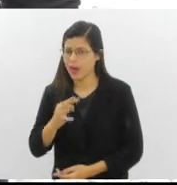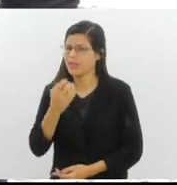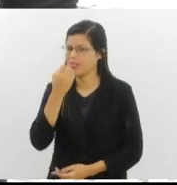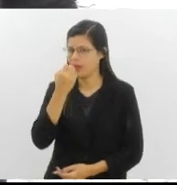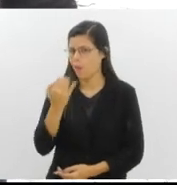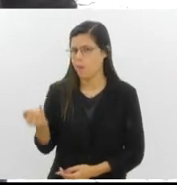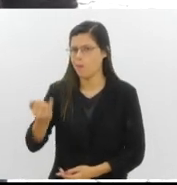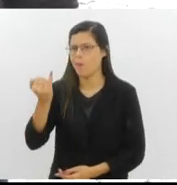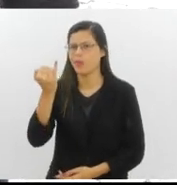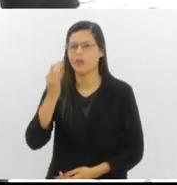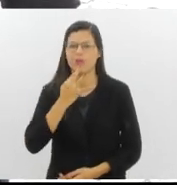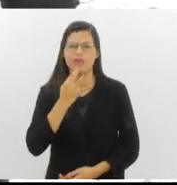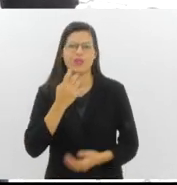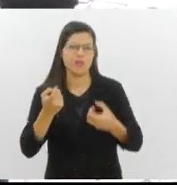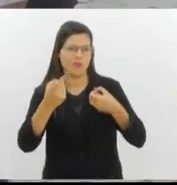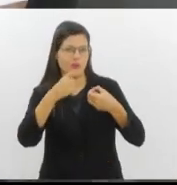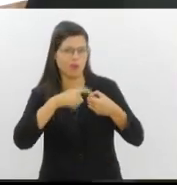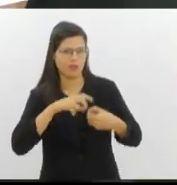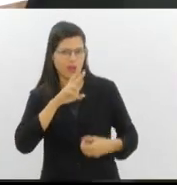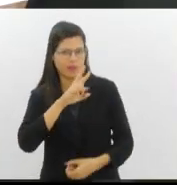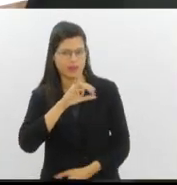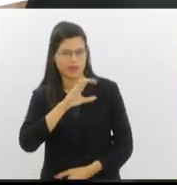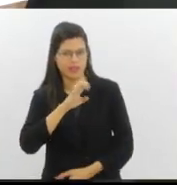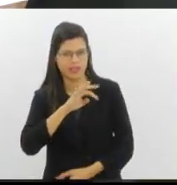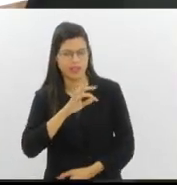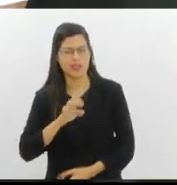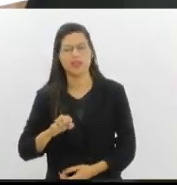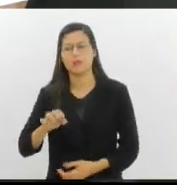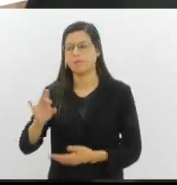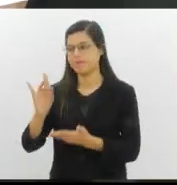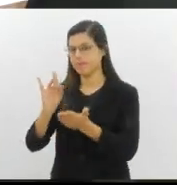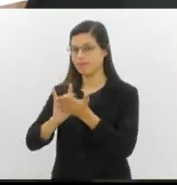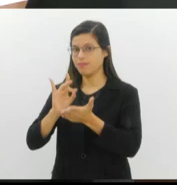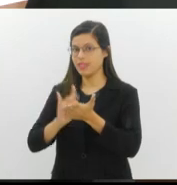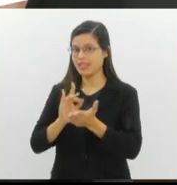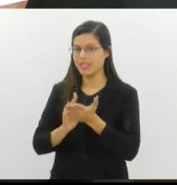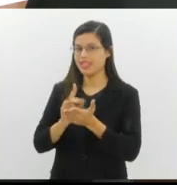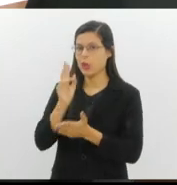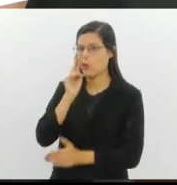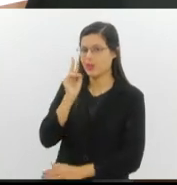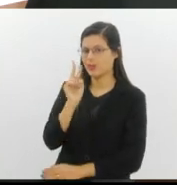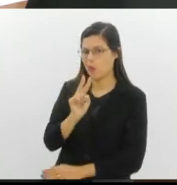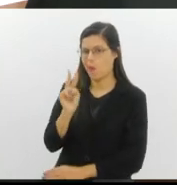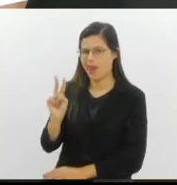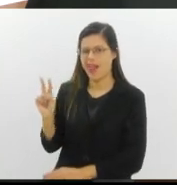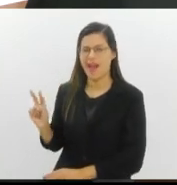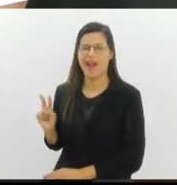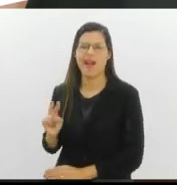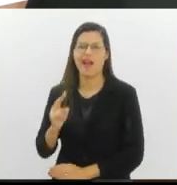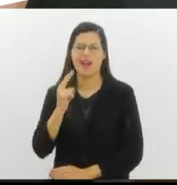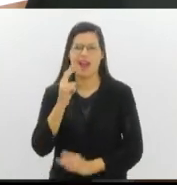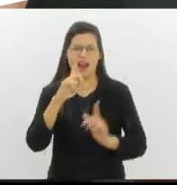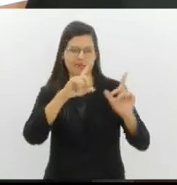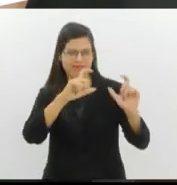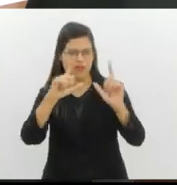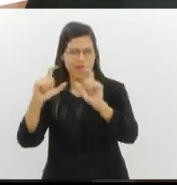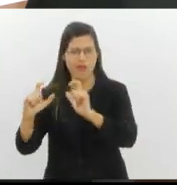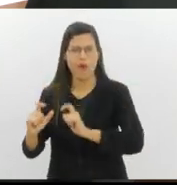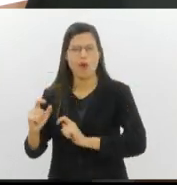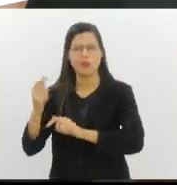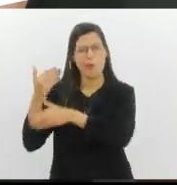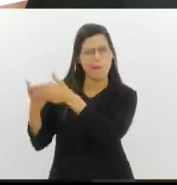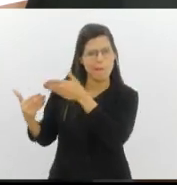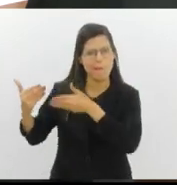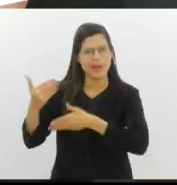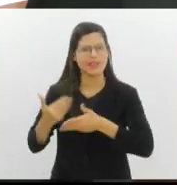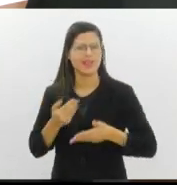né Vicente? Voltamos com você no estúdio. É verdade, Peve, se a gente olhar as fotos antigas do Rio de Janeiro, dá muita tristeza, porque